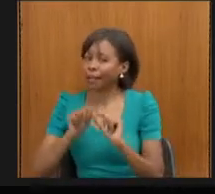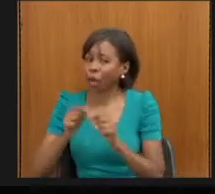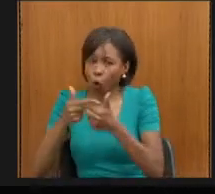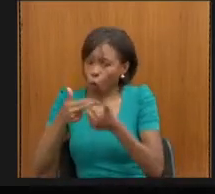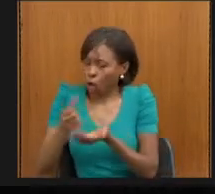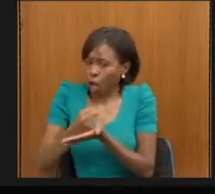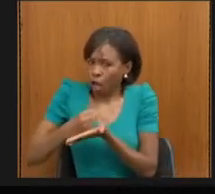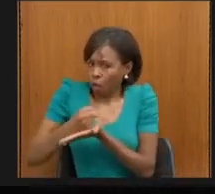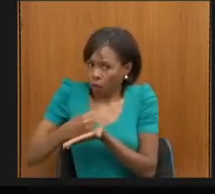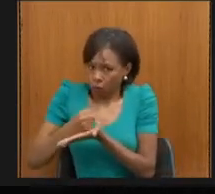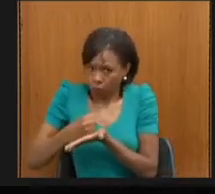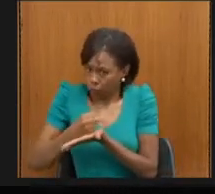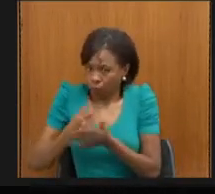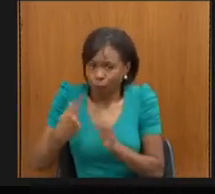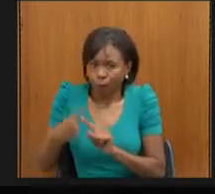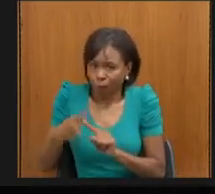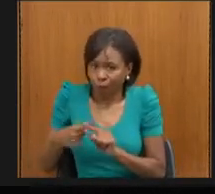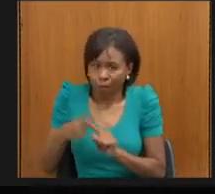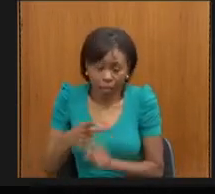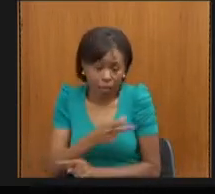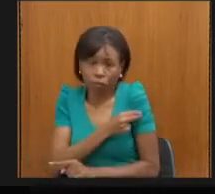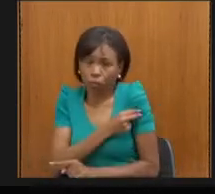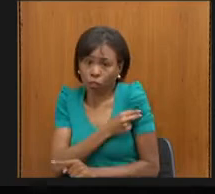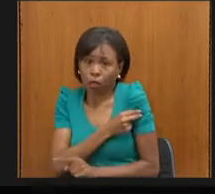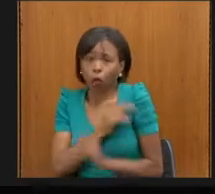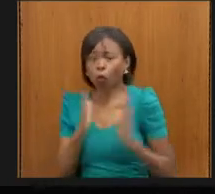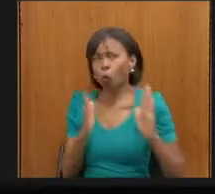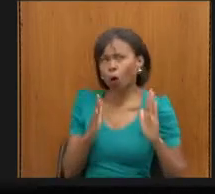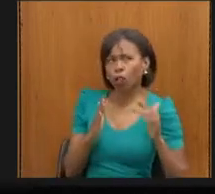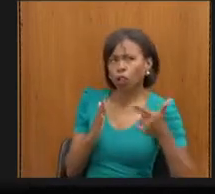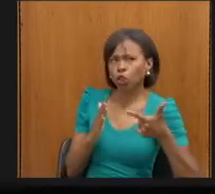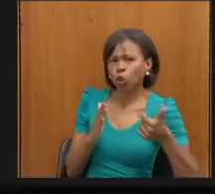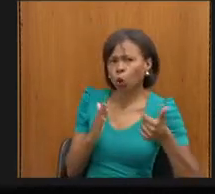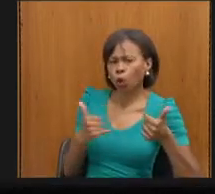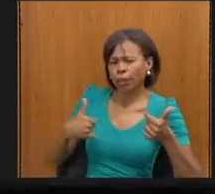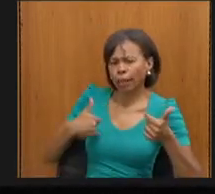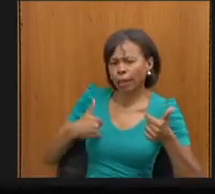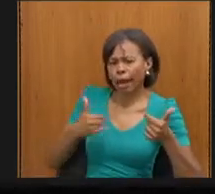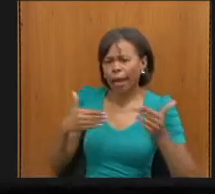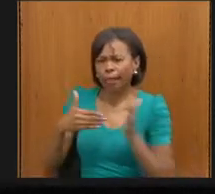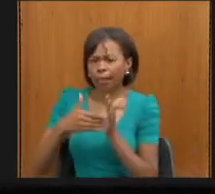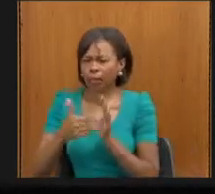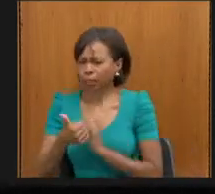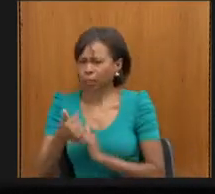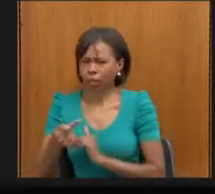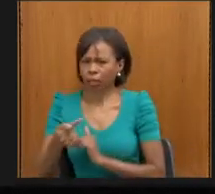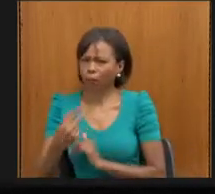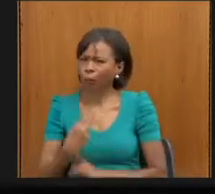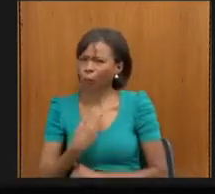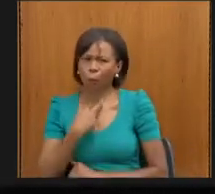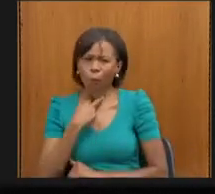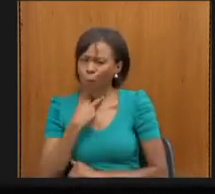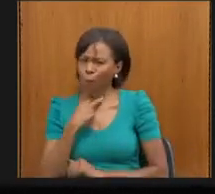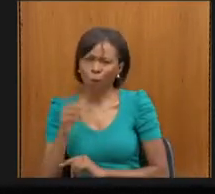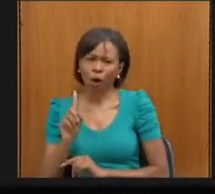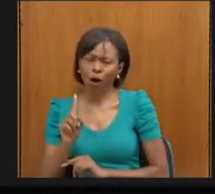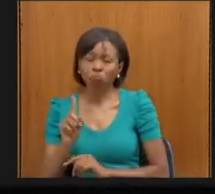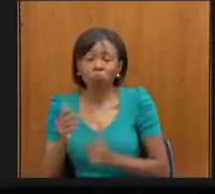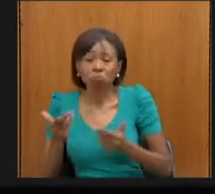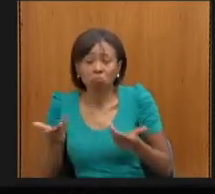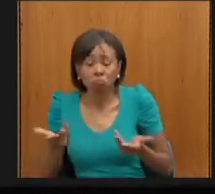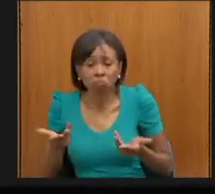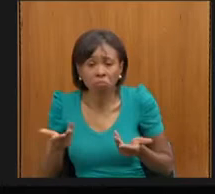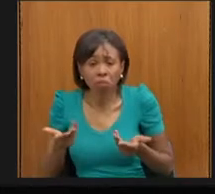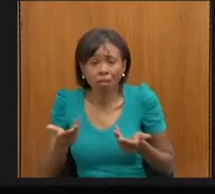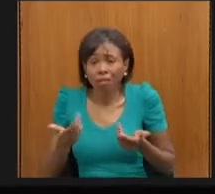aplicada no público de 12 a 17. Hoje pode. Não existe motivo, não